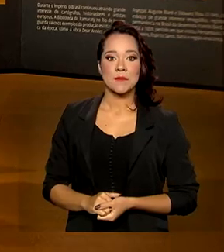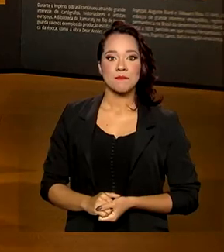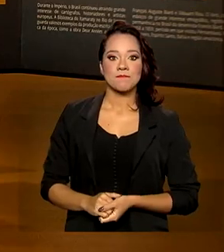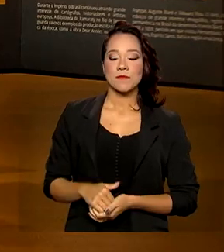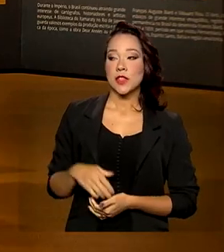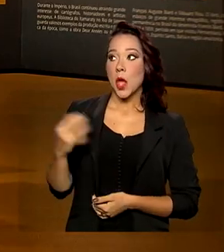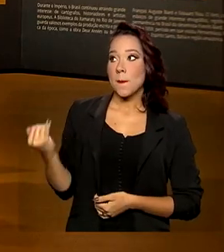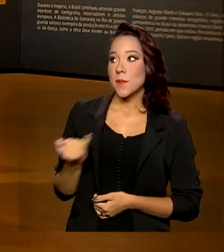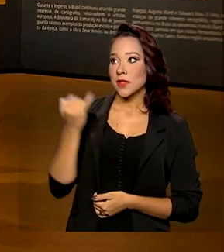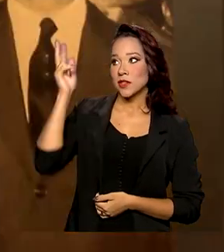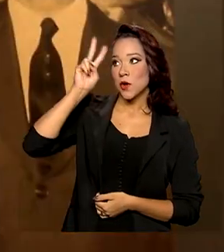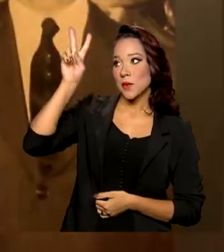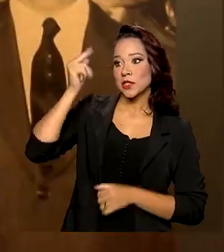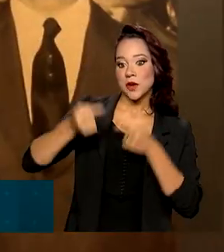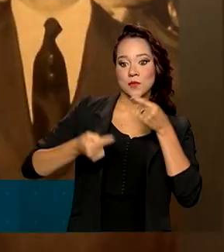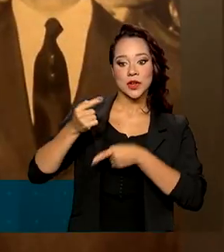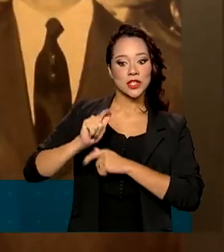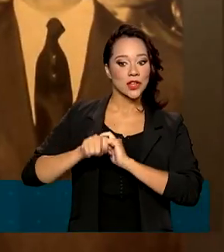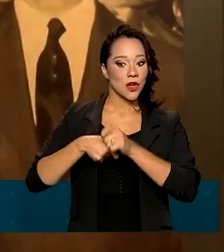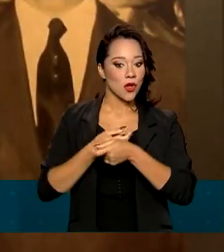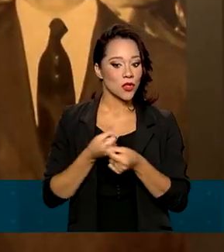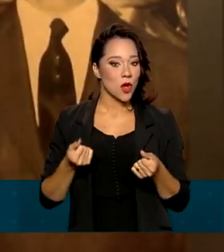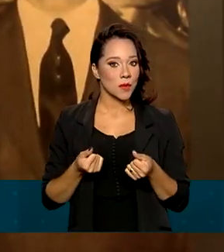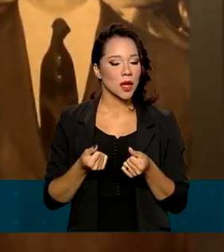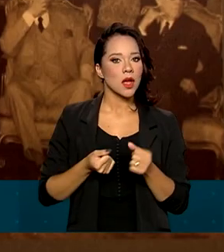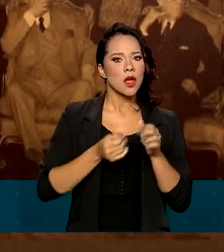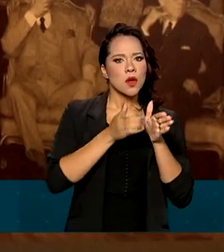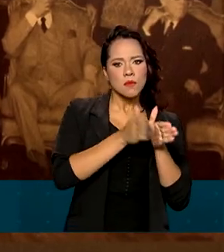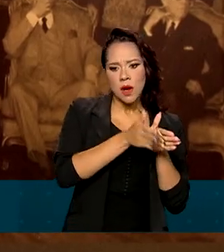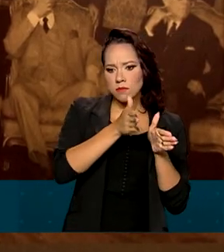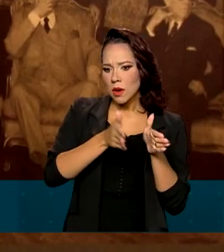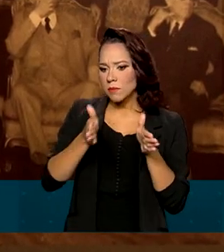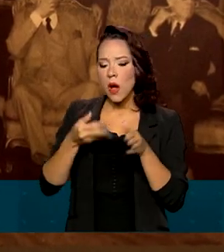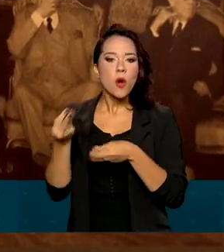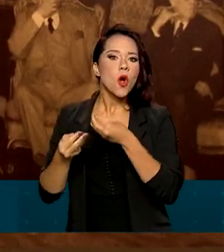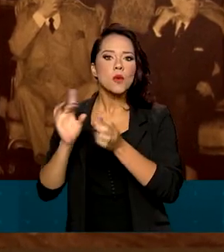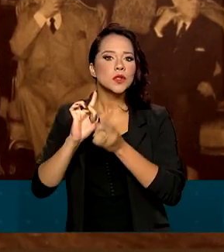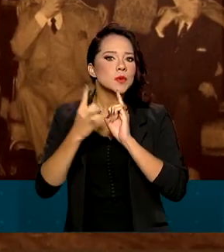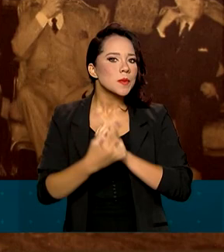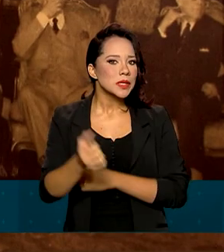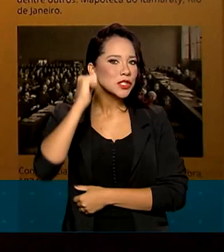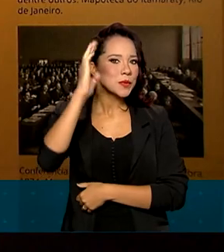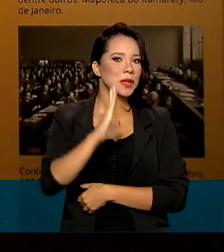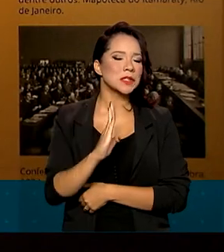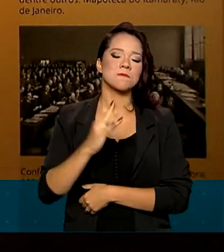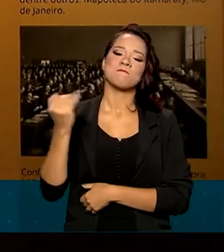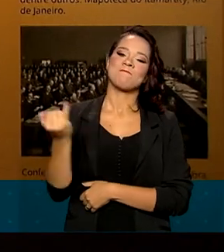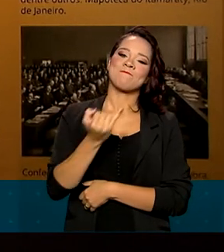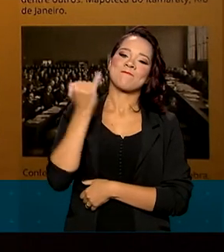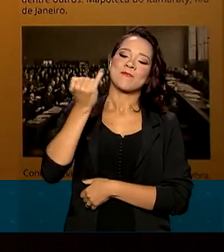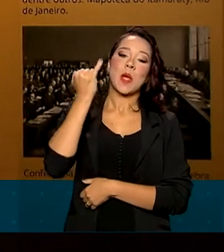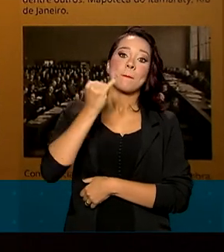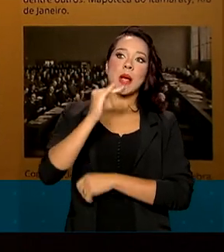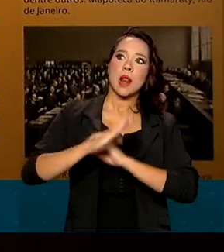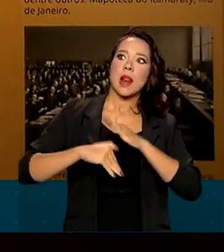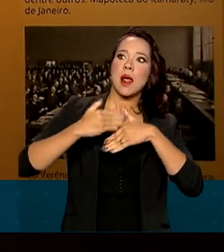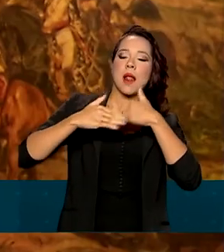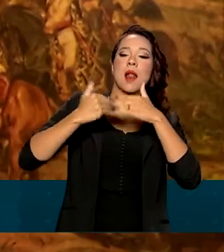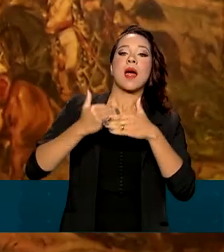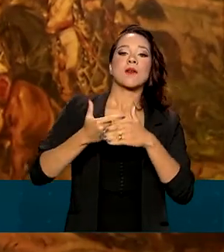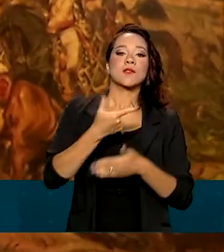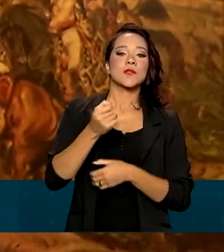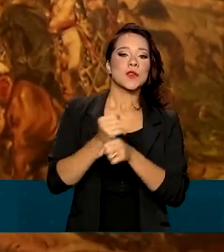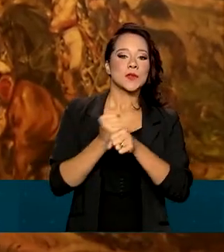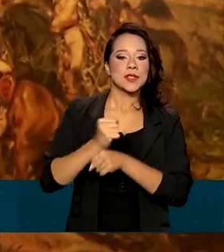importante quanto a história política e econômica, os percursos da diplomacia brasileira foram decisivos para construir os 200